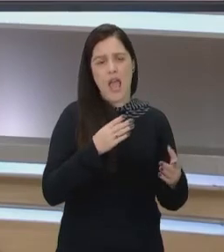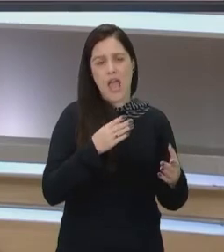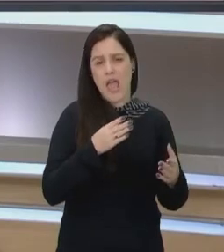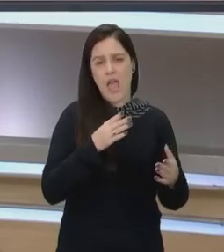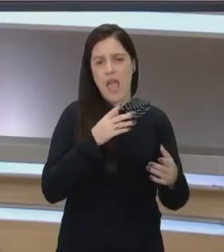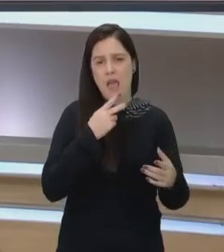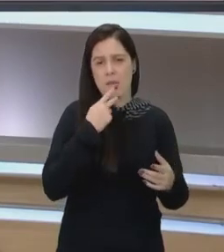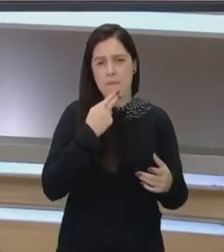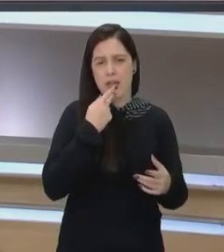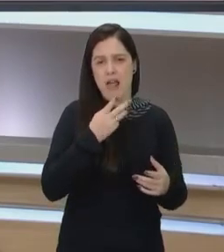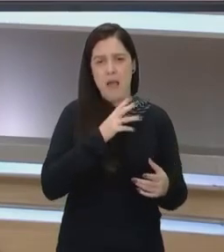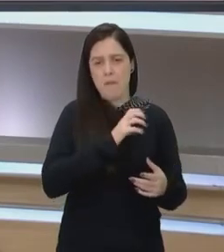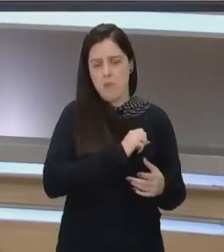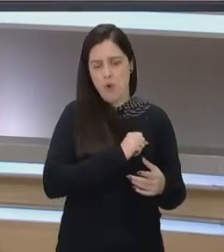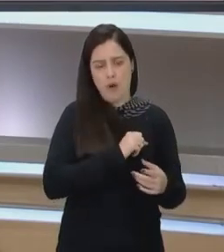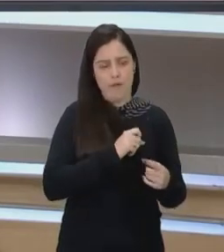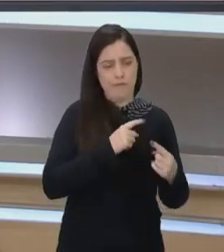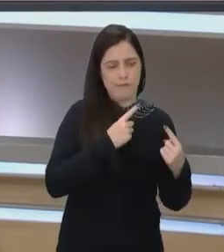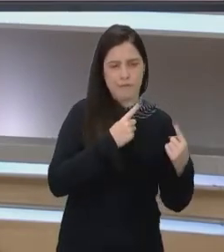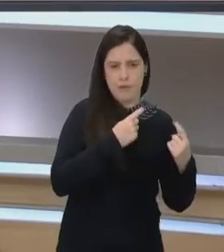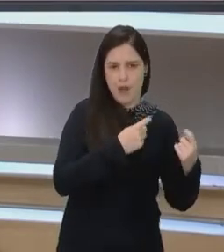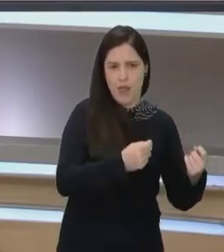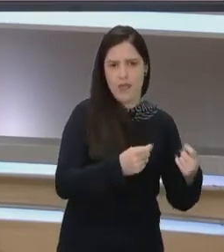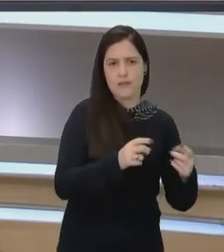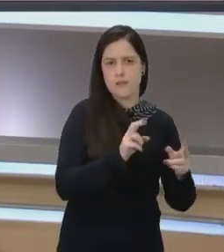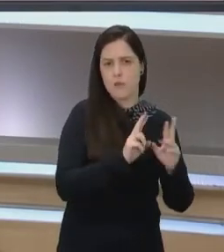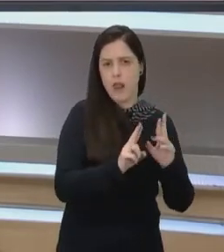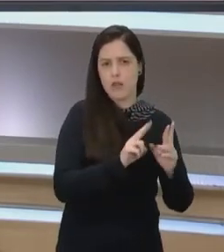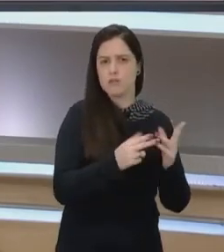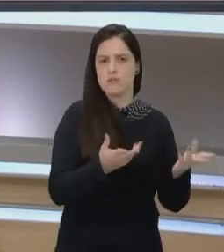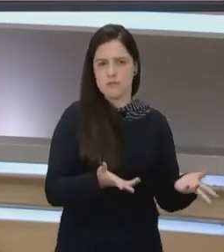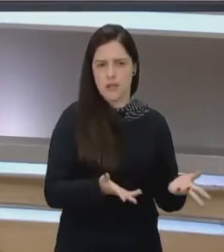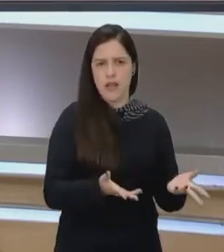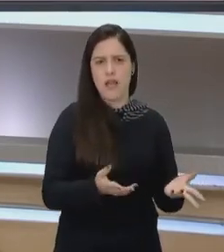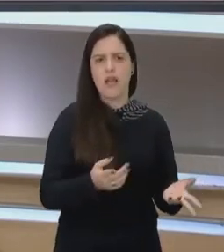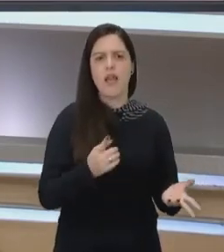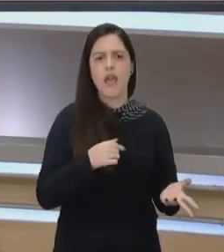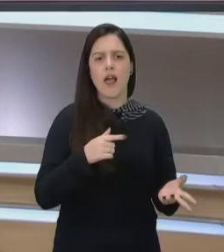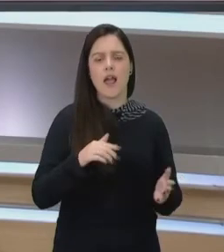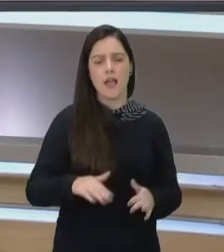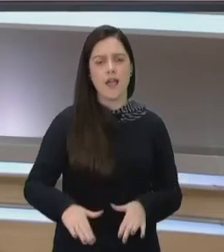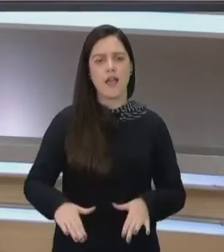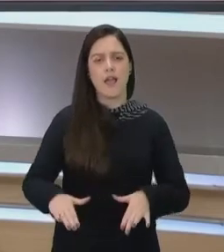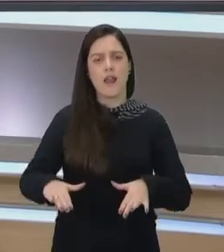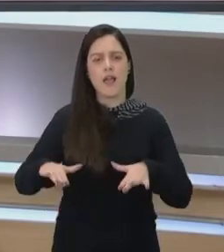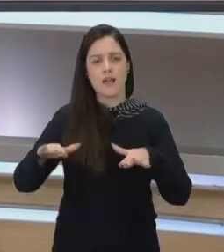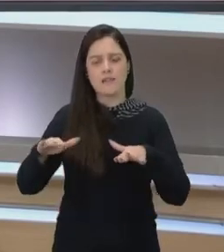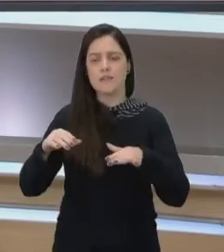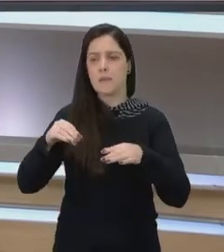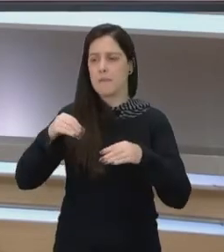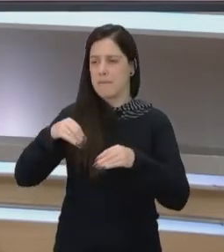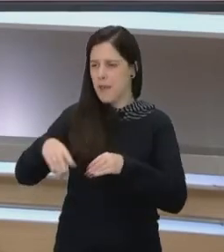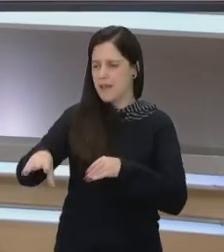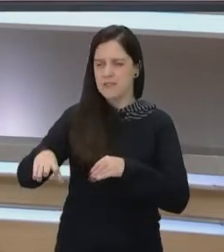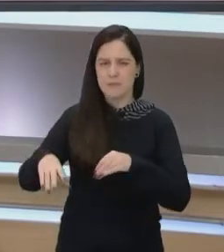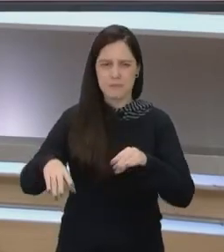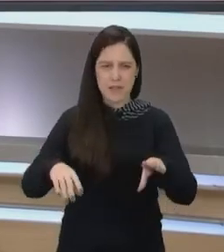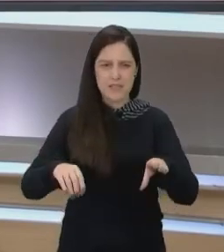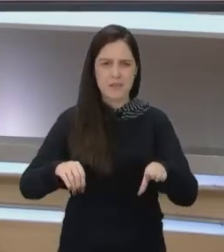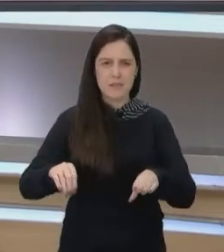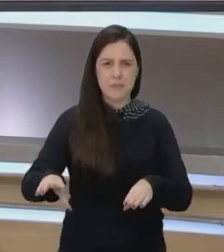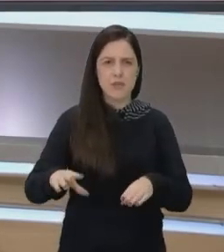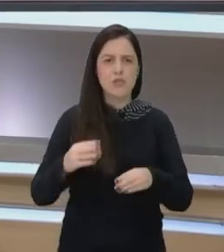e entende que amor e violência estão relacionados, ela cresce e ela passa a se relacionar